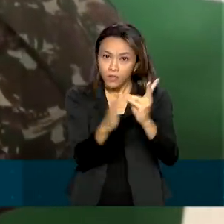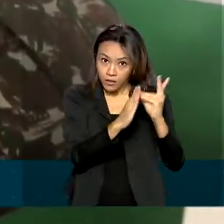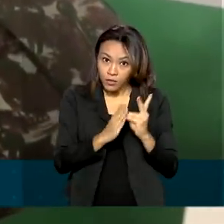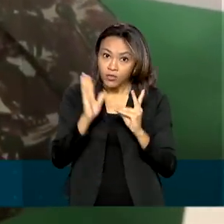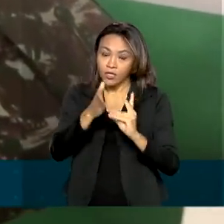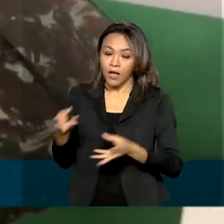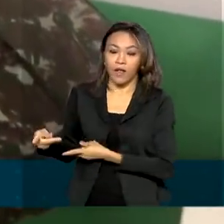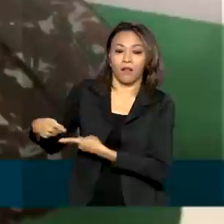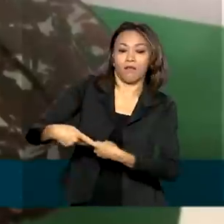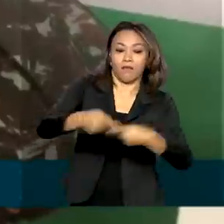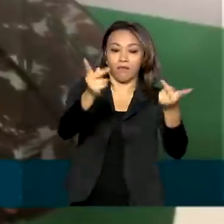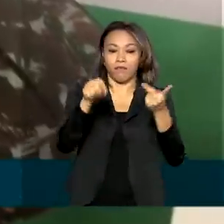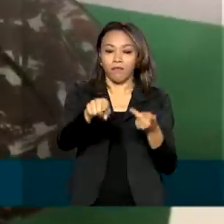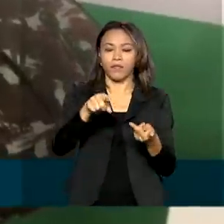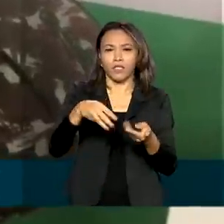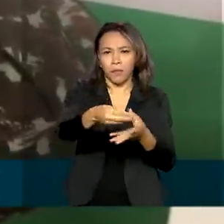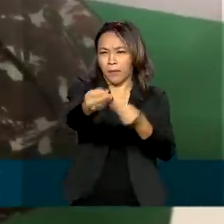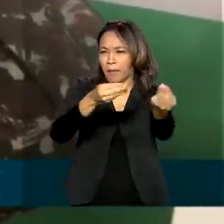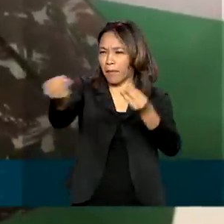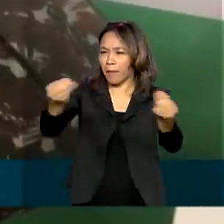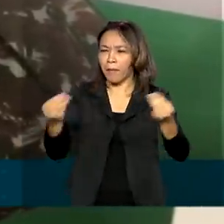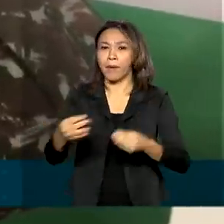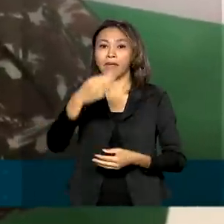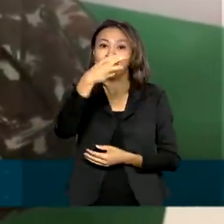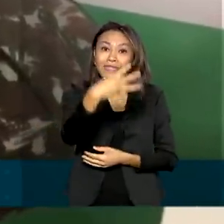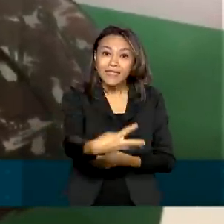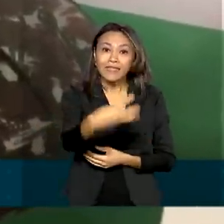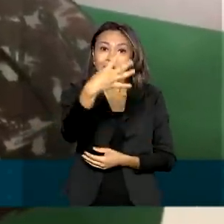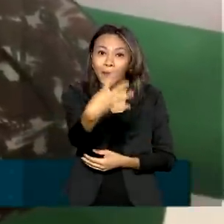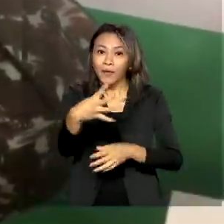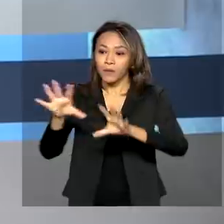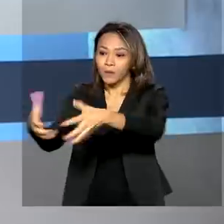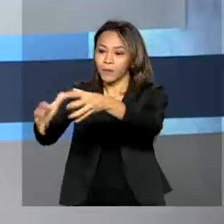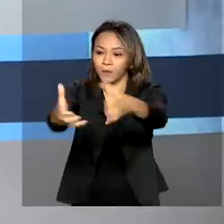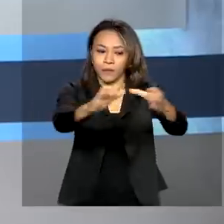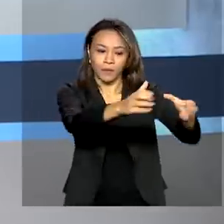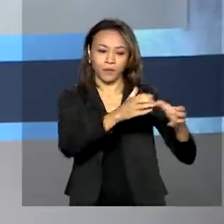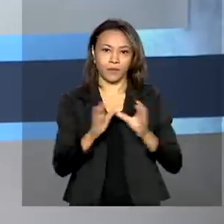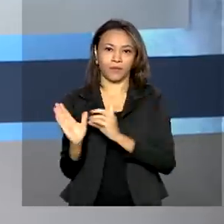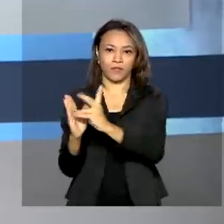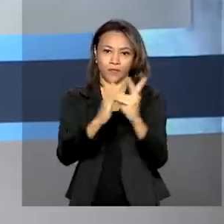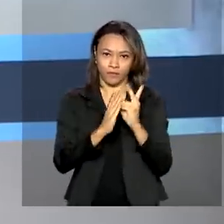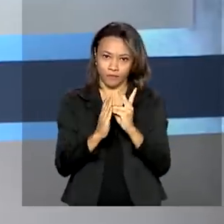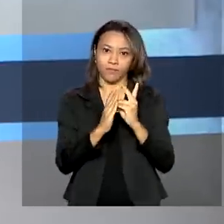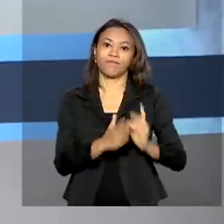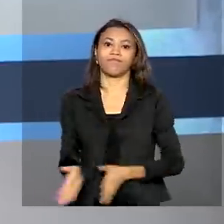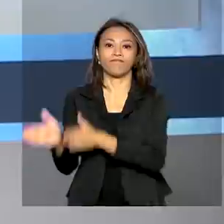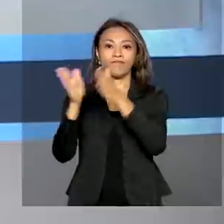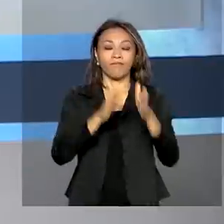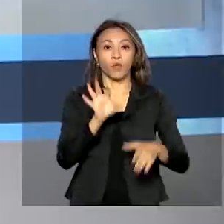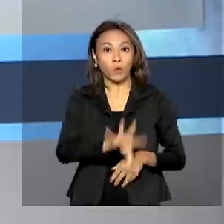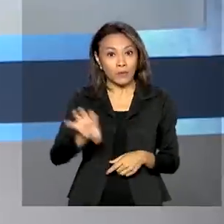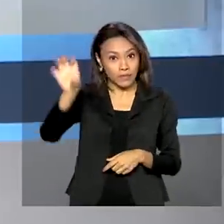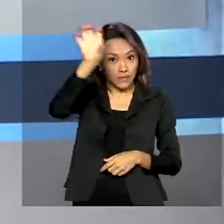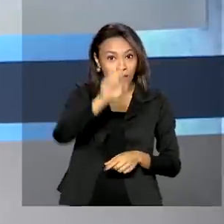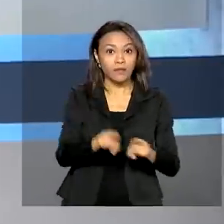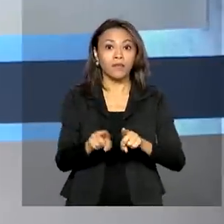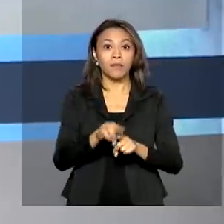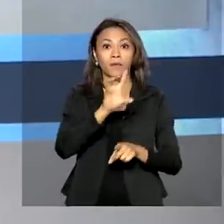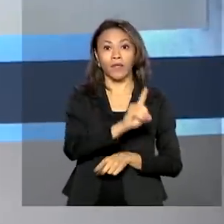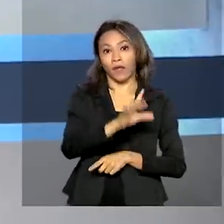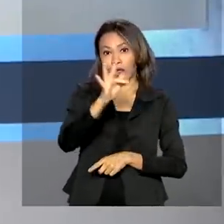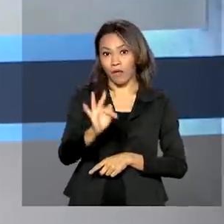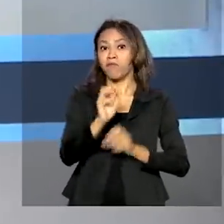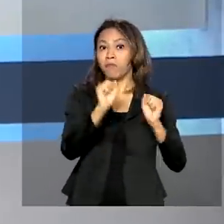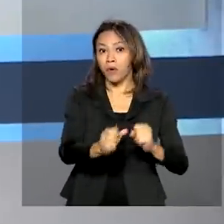que estão sendo distribuídas para 34 distritos indígenas. Os estados e o Distrito Federal podem solicitar ao